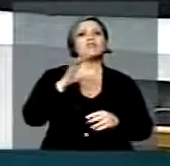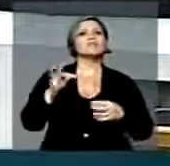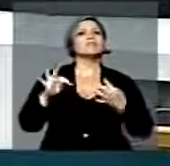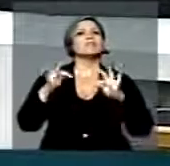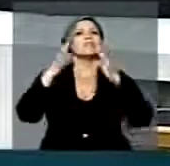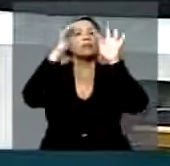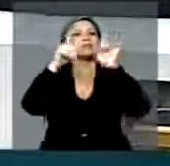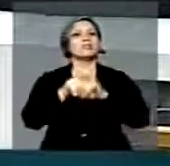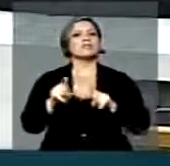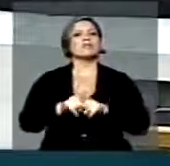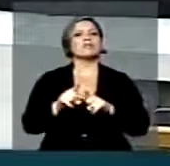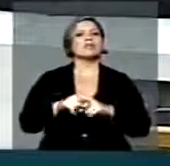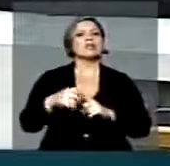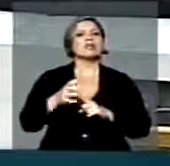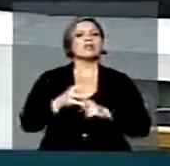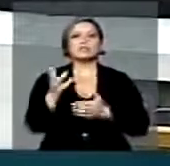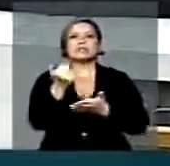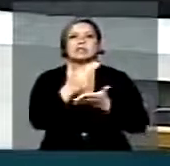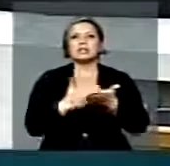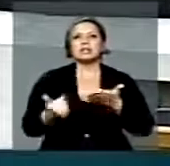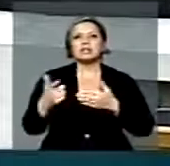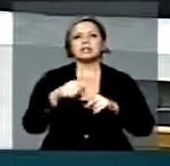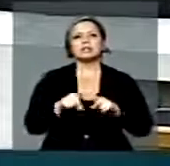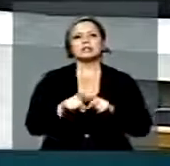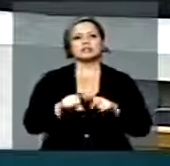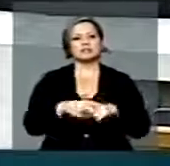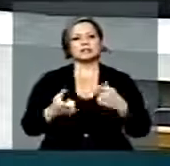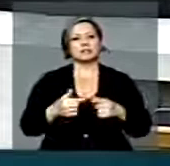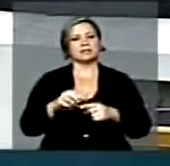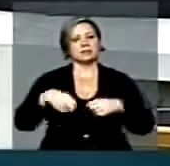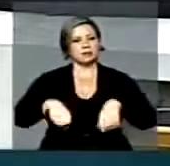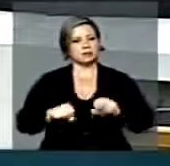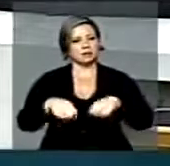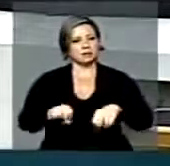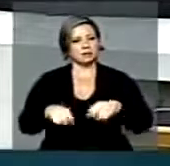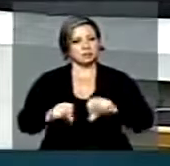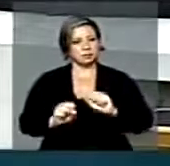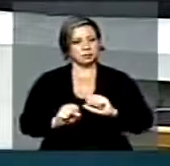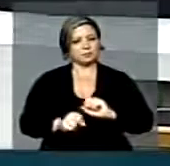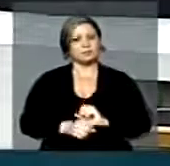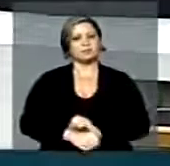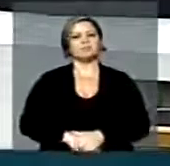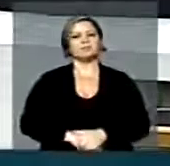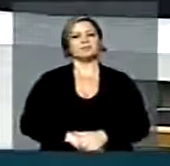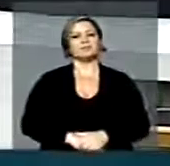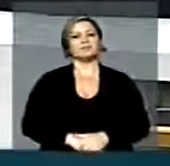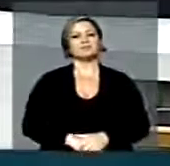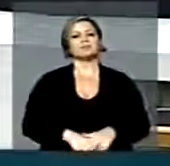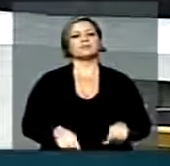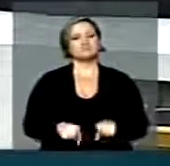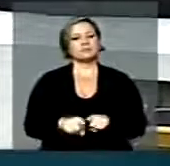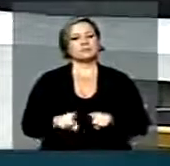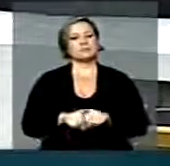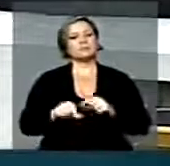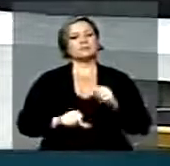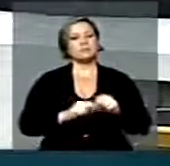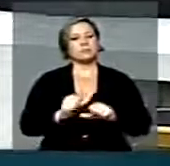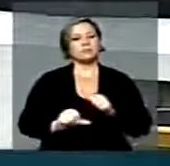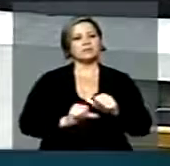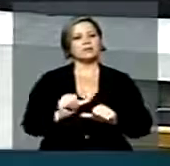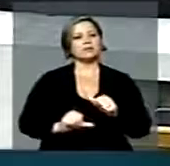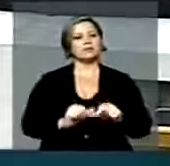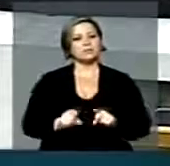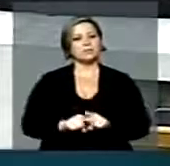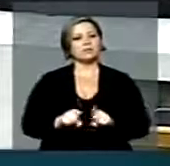estética ou mecânica no automóvel ou motocicleta. Também autoriza mudar a monocicleta